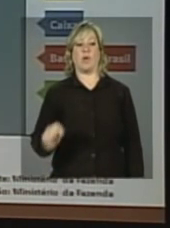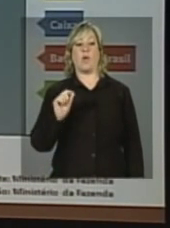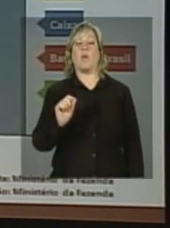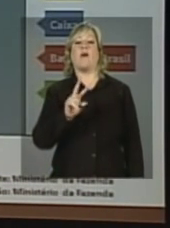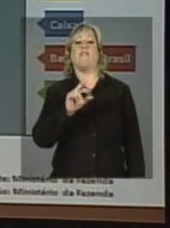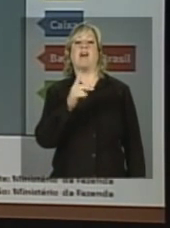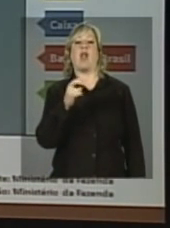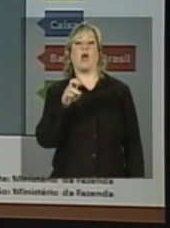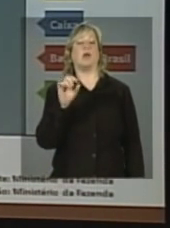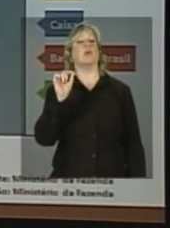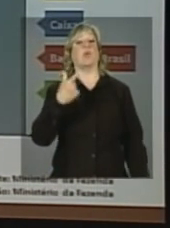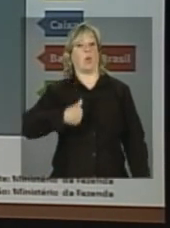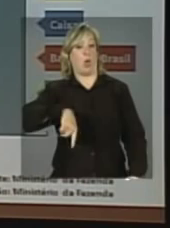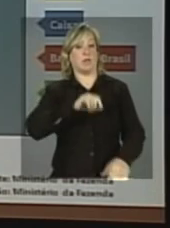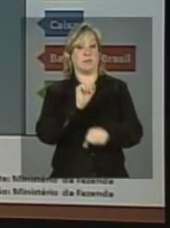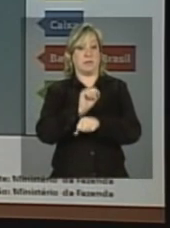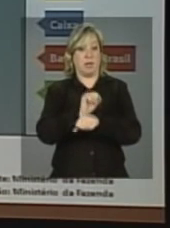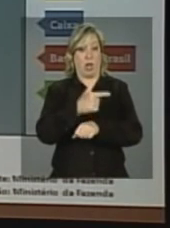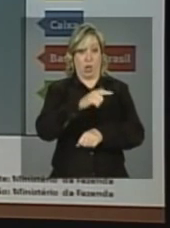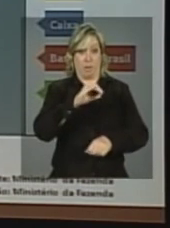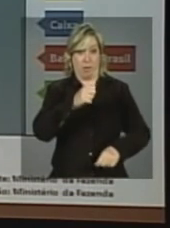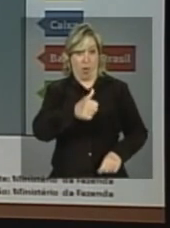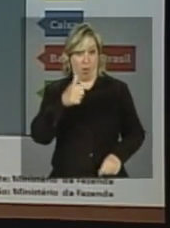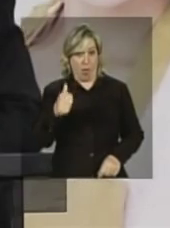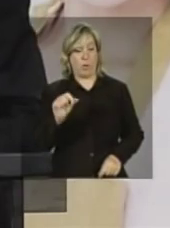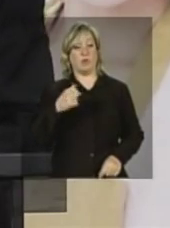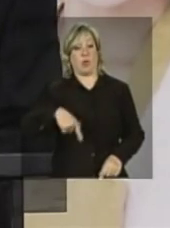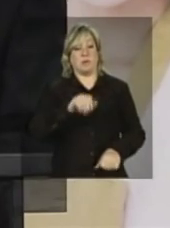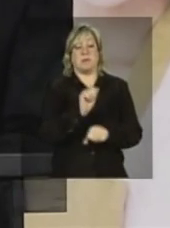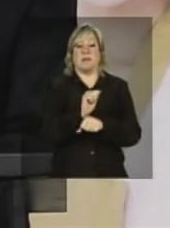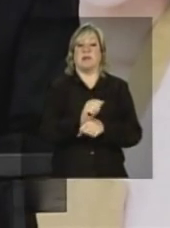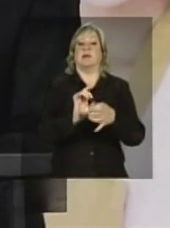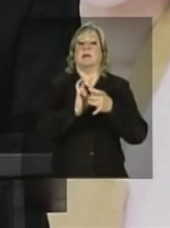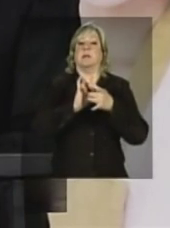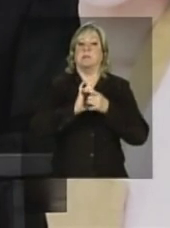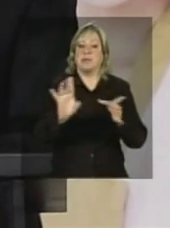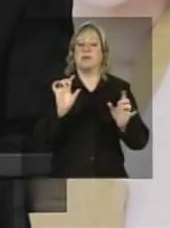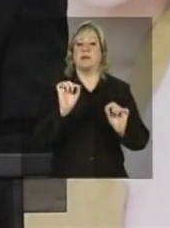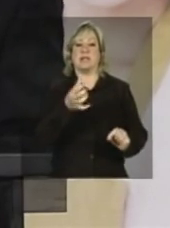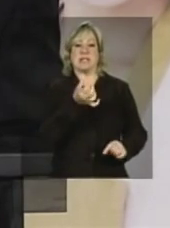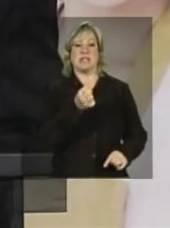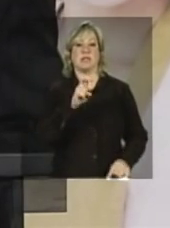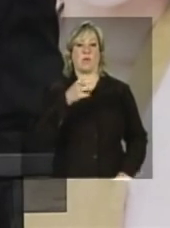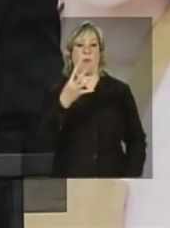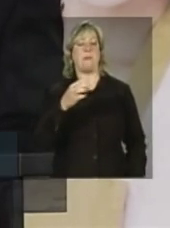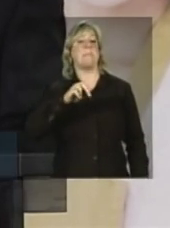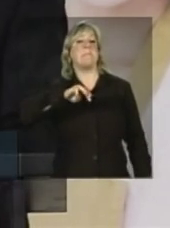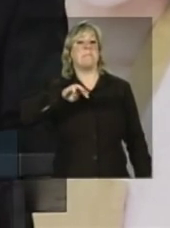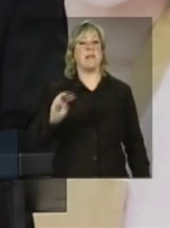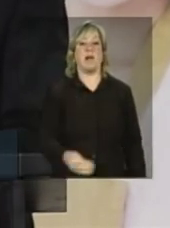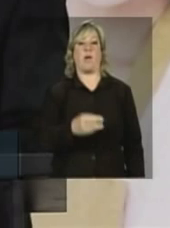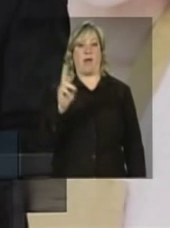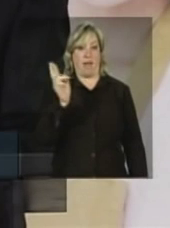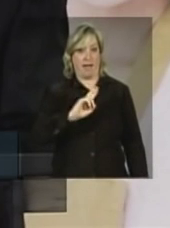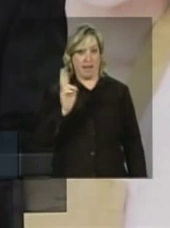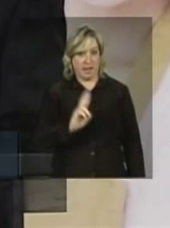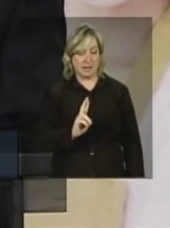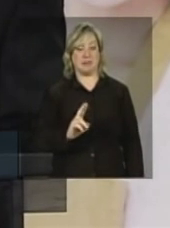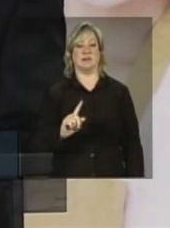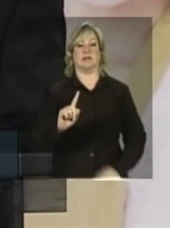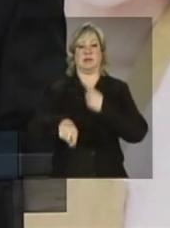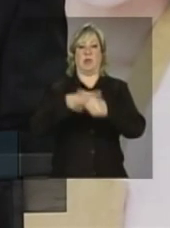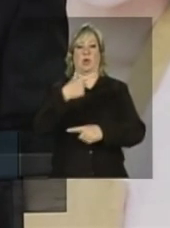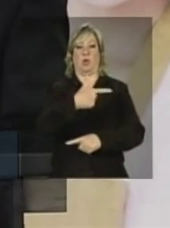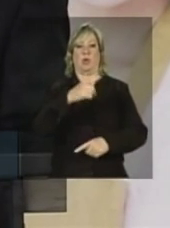o que nós esperamos. É, em 2011, uma liberação de 654 milhões de reais. Em